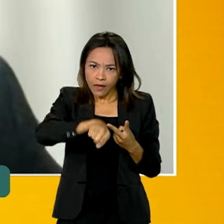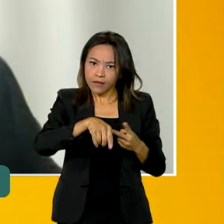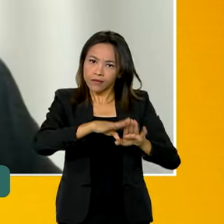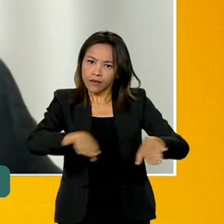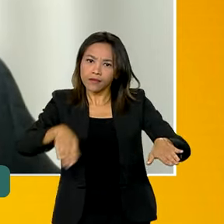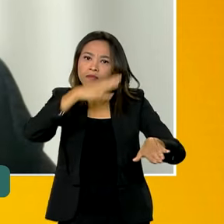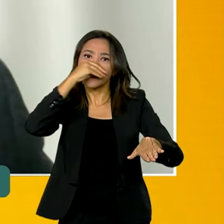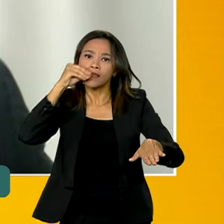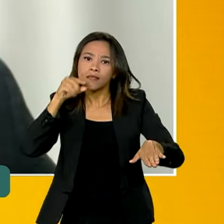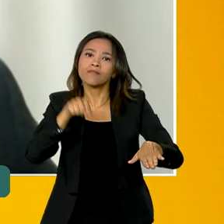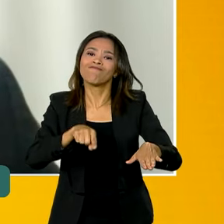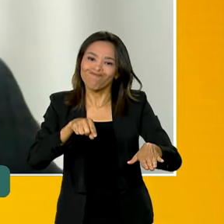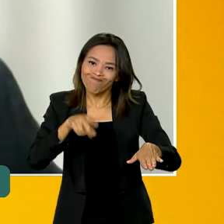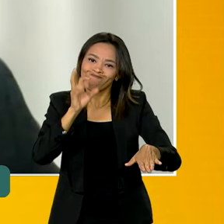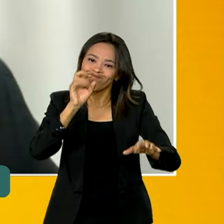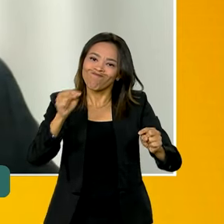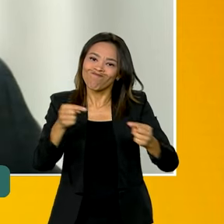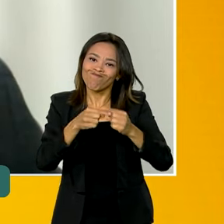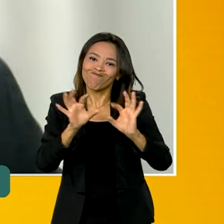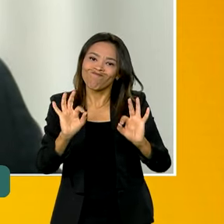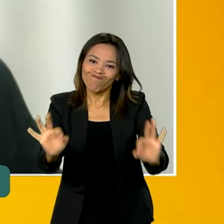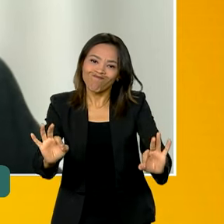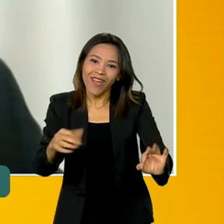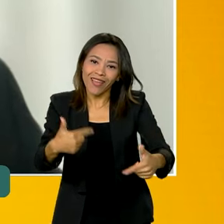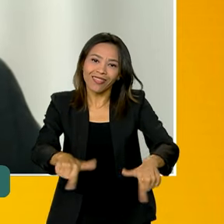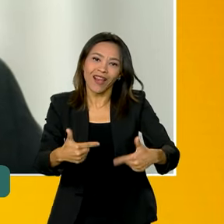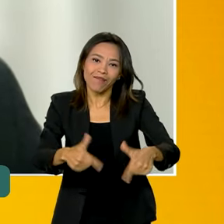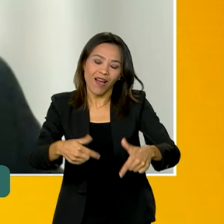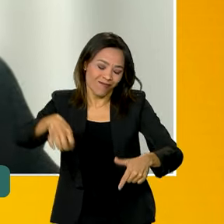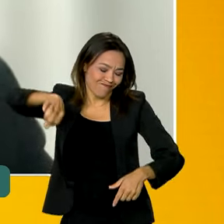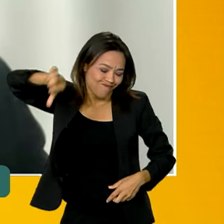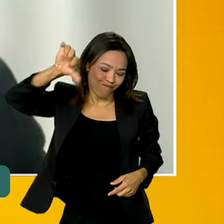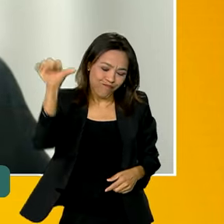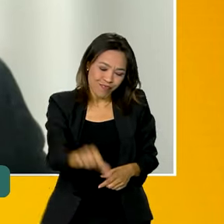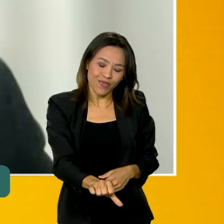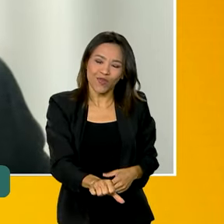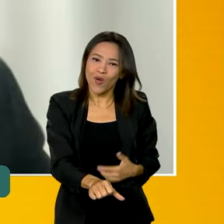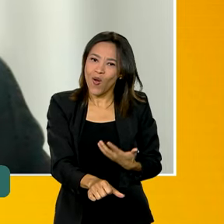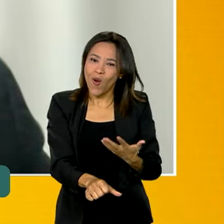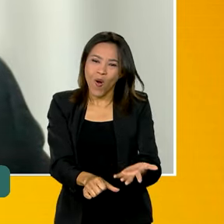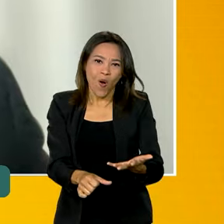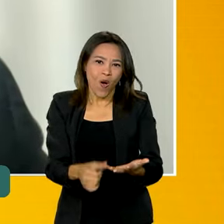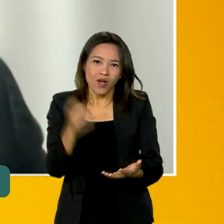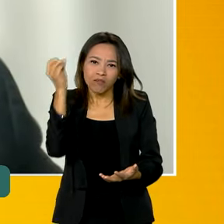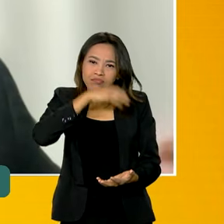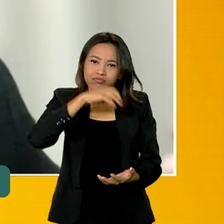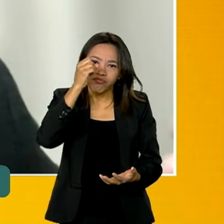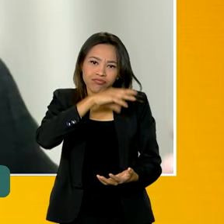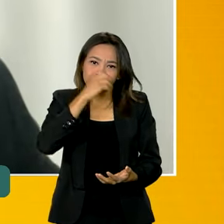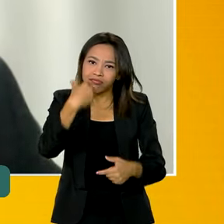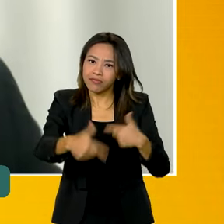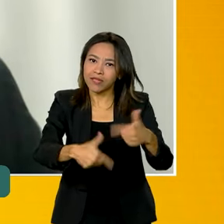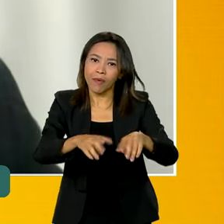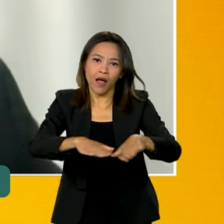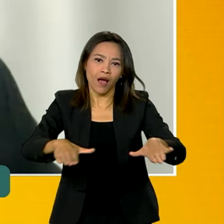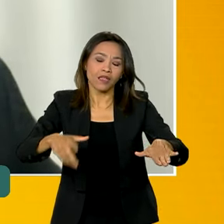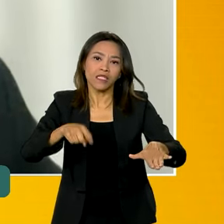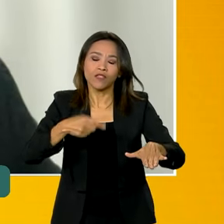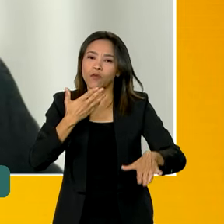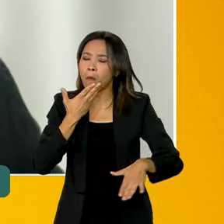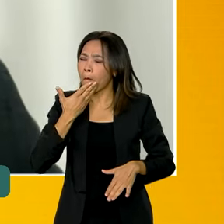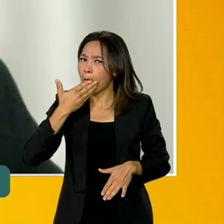adolescentes estavam em atividades consideradas como piores formas de trabalho infantil. Esse foi o melhor